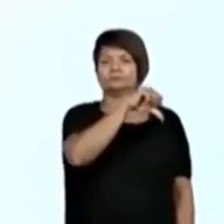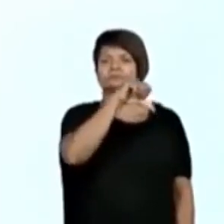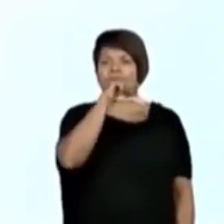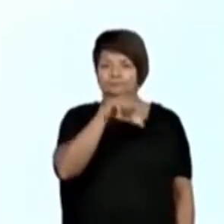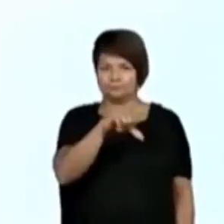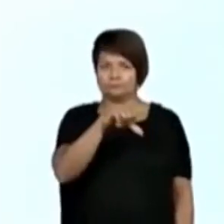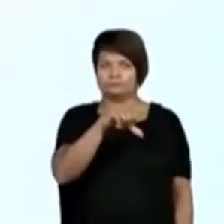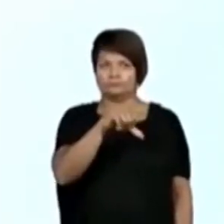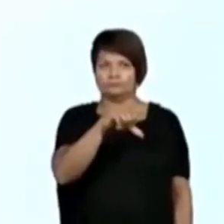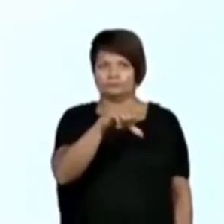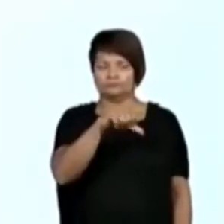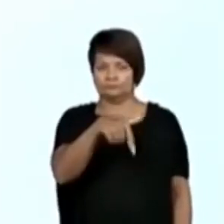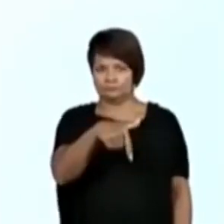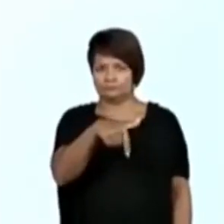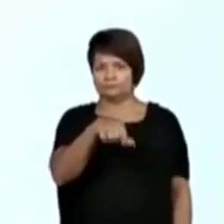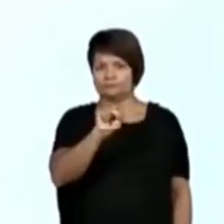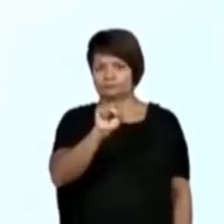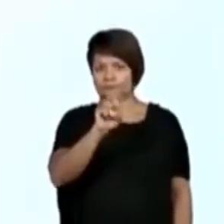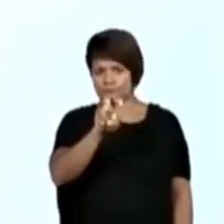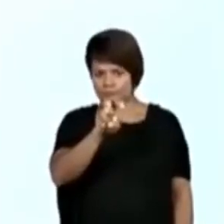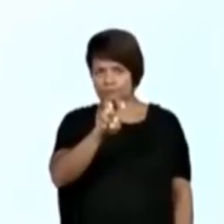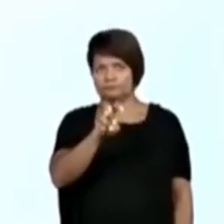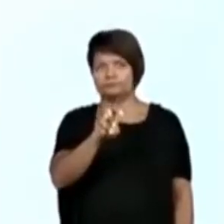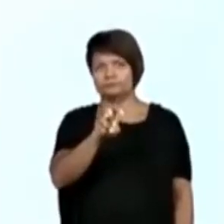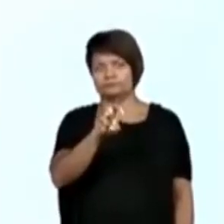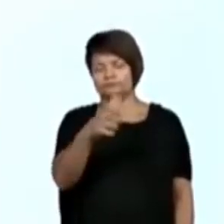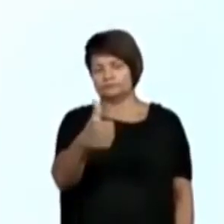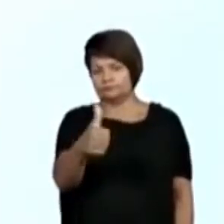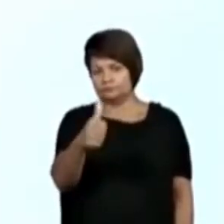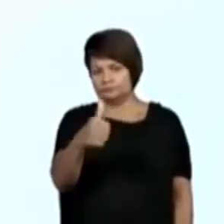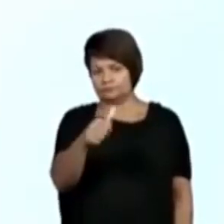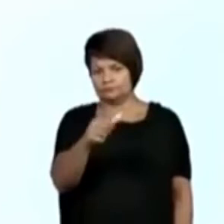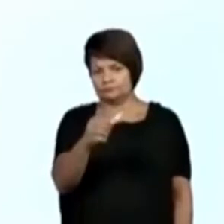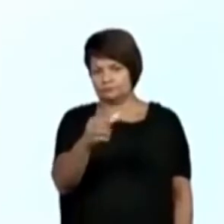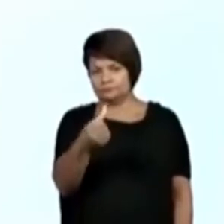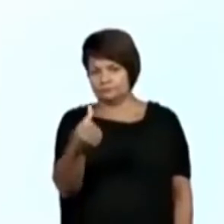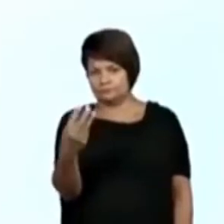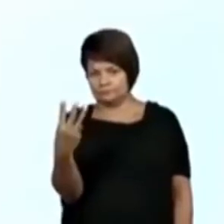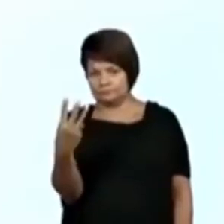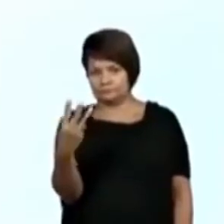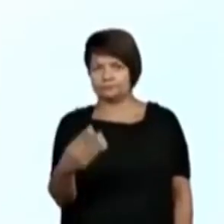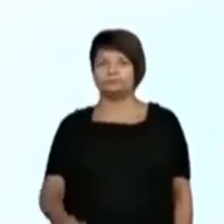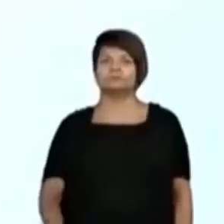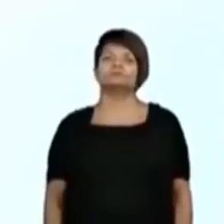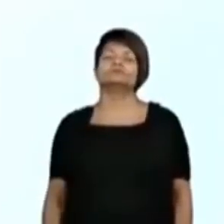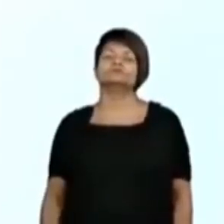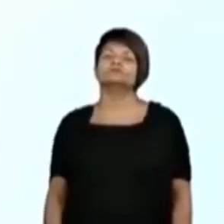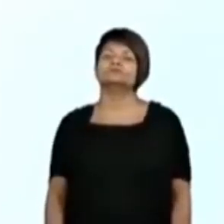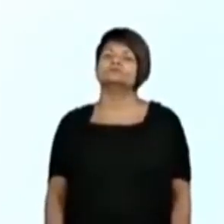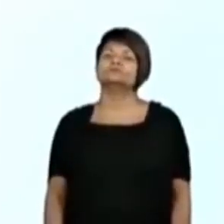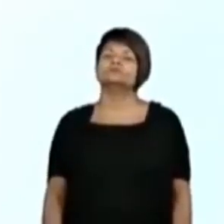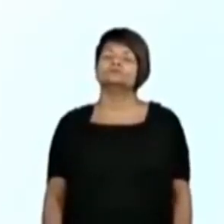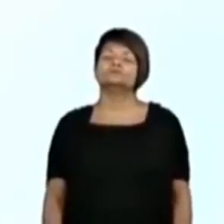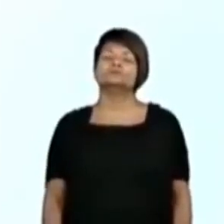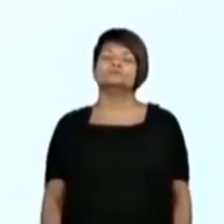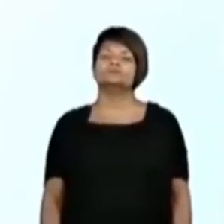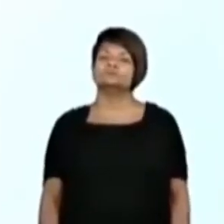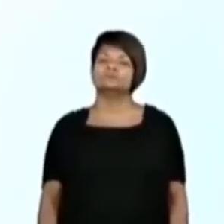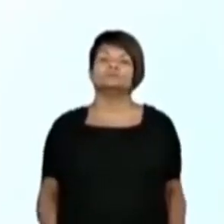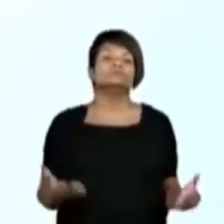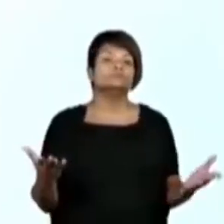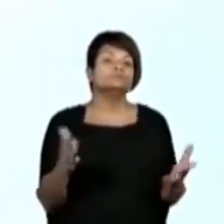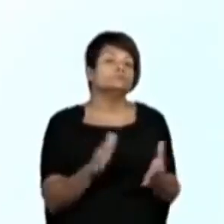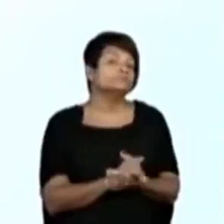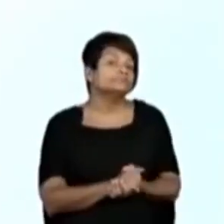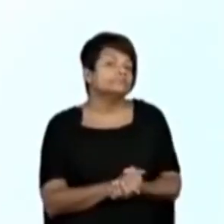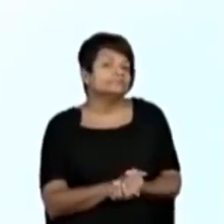9, 97, 85, 11, 6, 3. E aí?